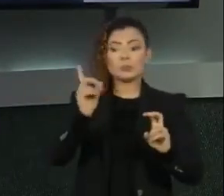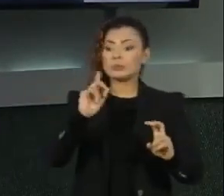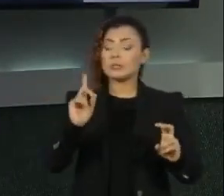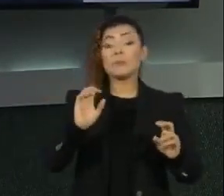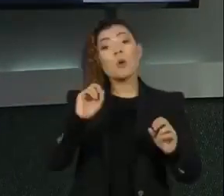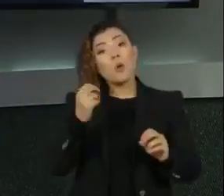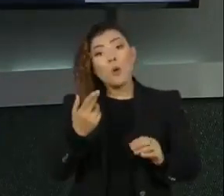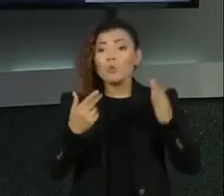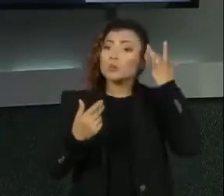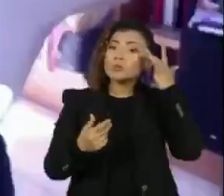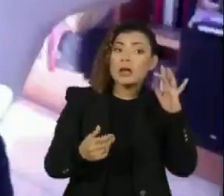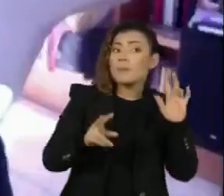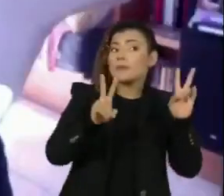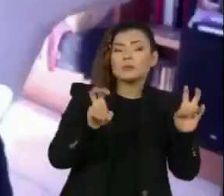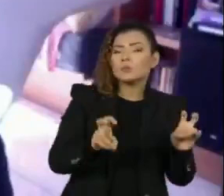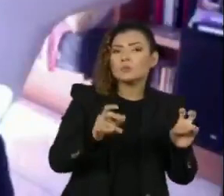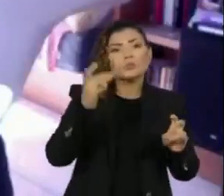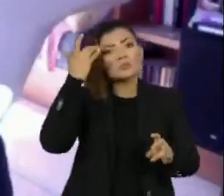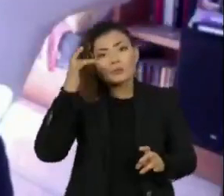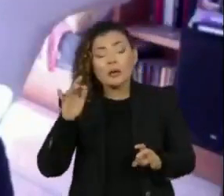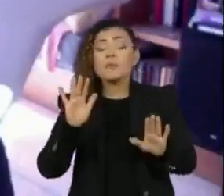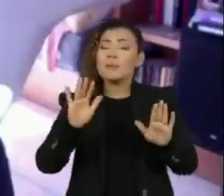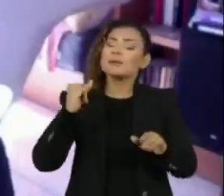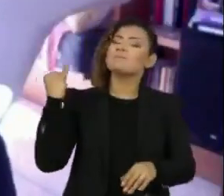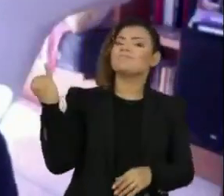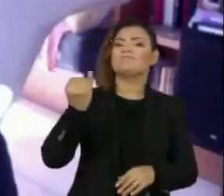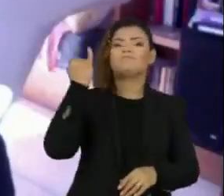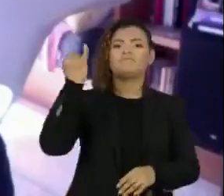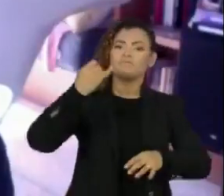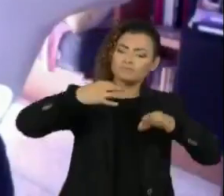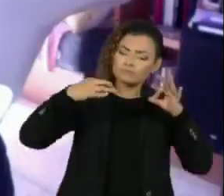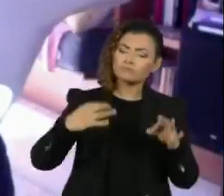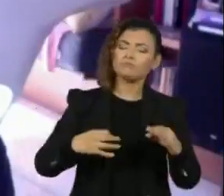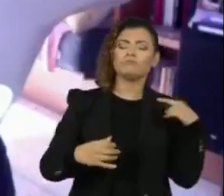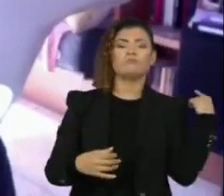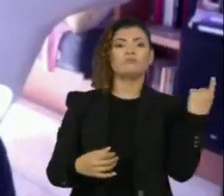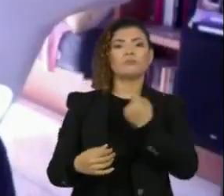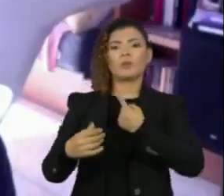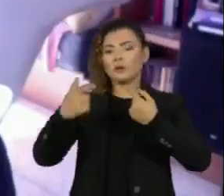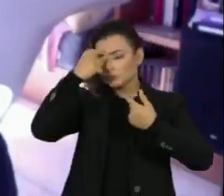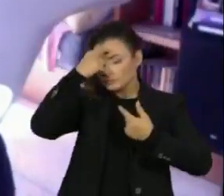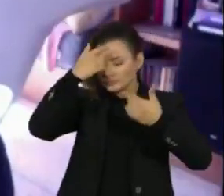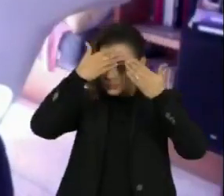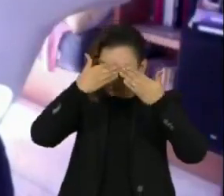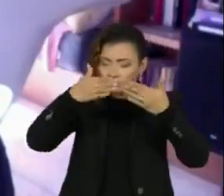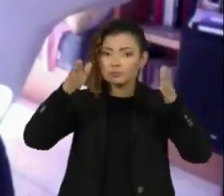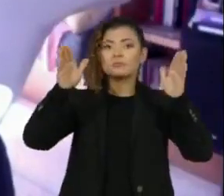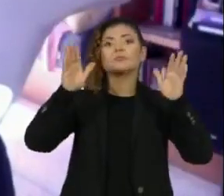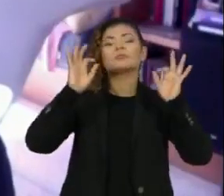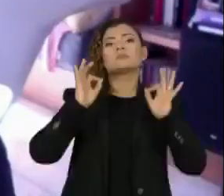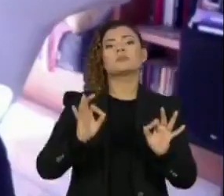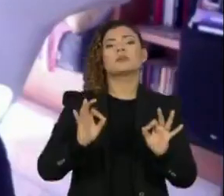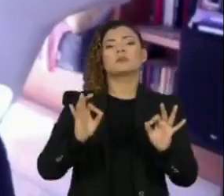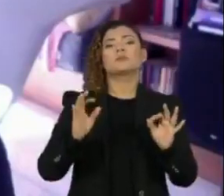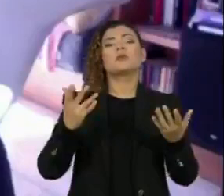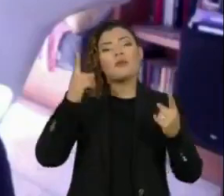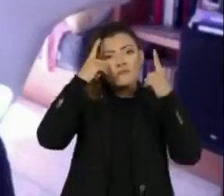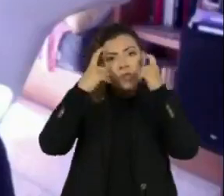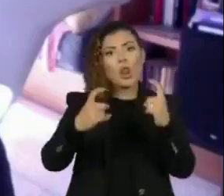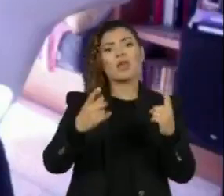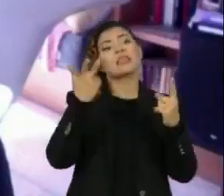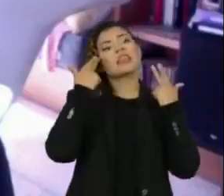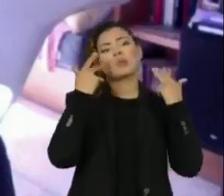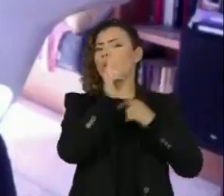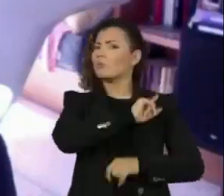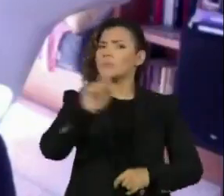percebem, não sabem muito bem. Enfim, mas eu acho que é importante que a gente rompa esse ciclo de naturalização da violência,